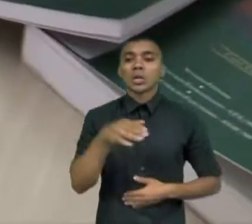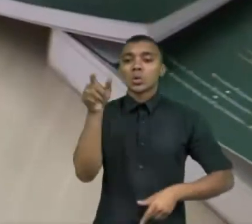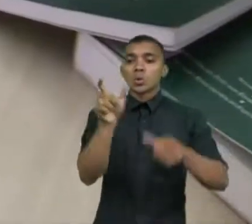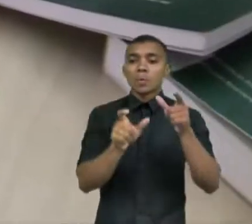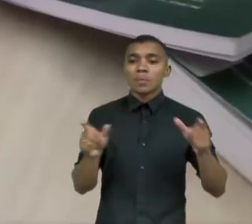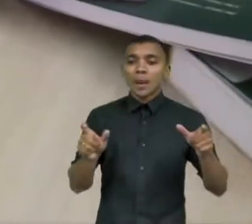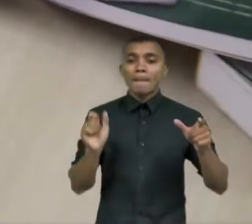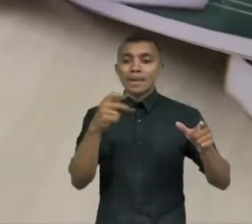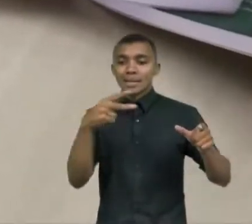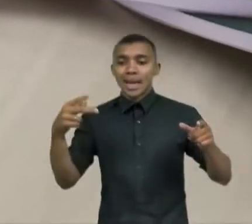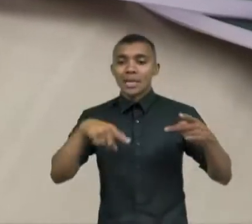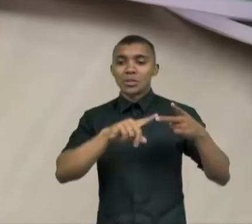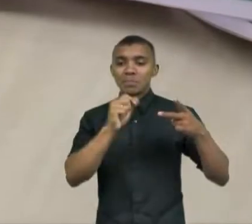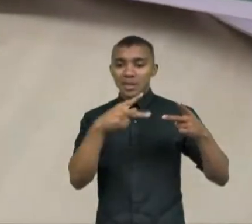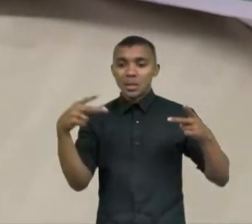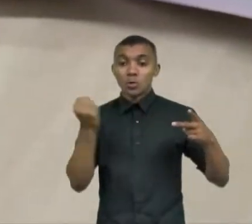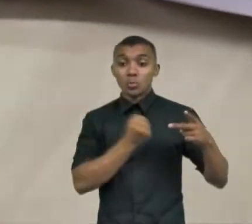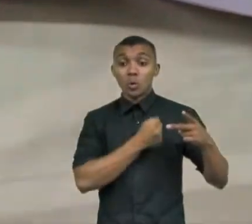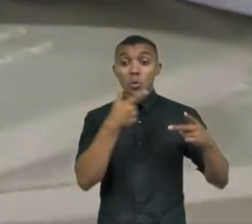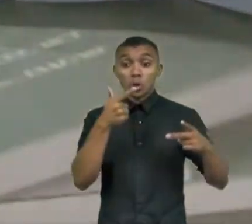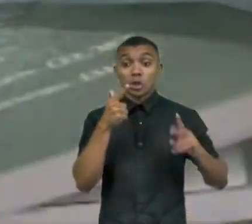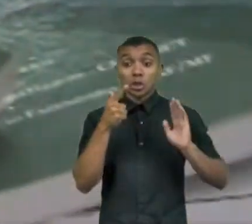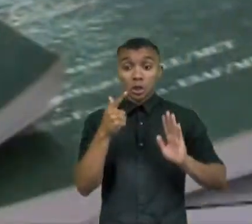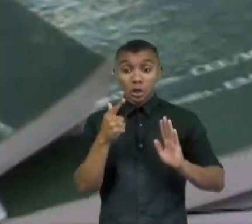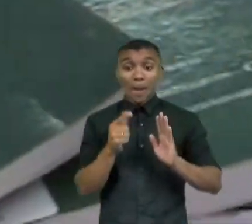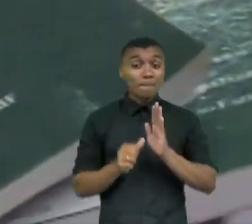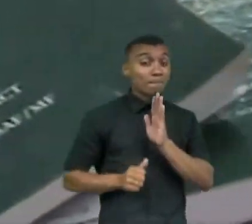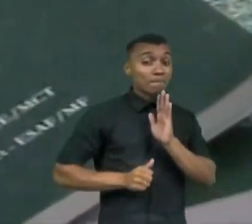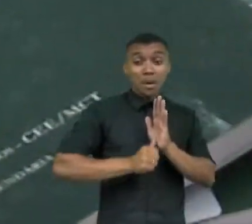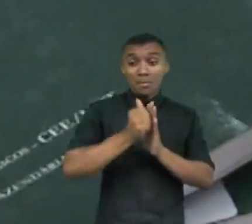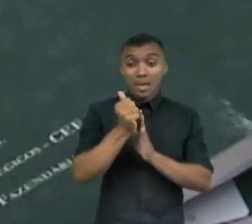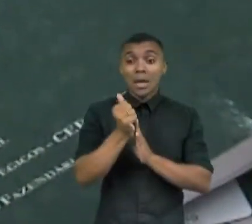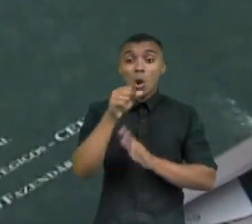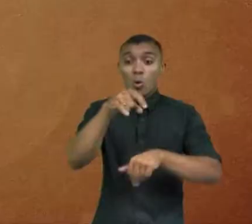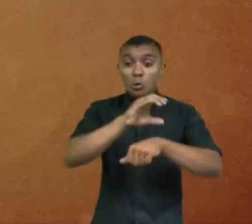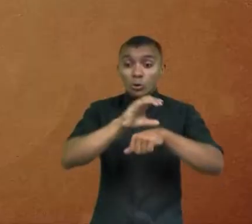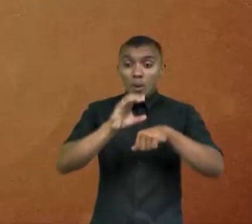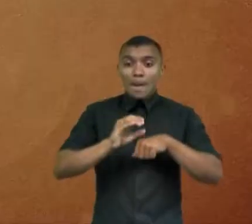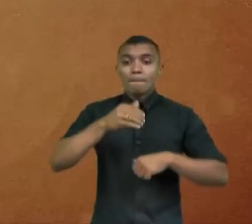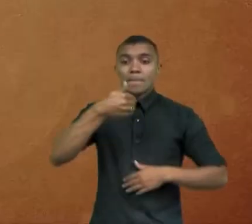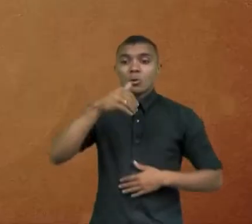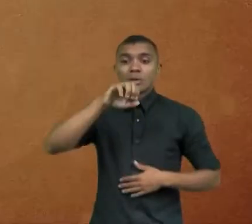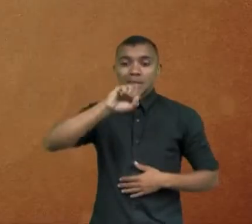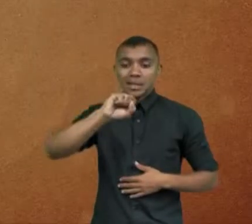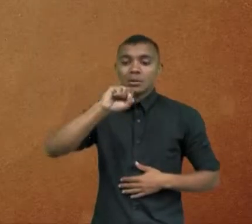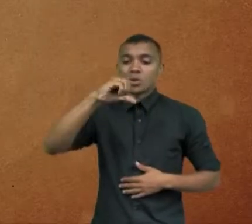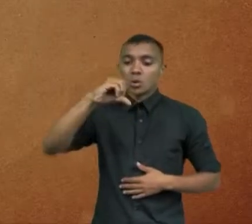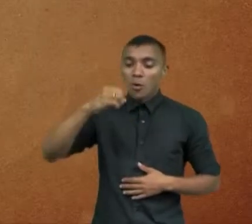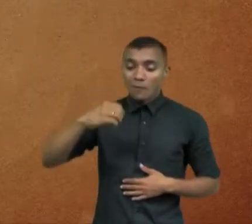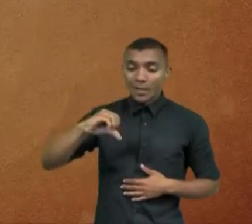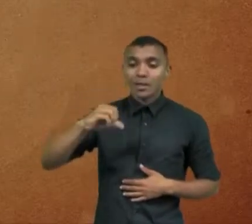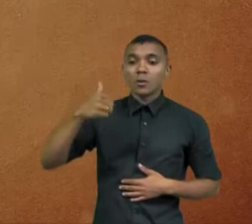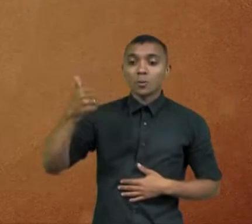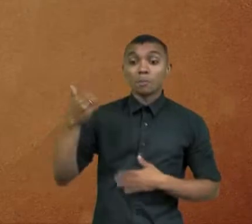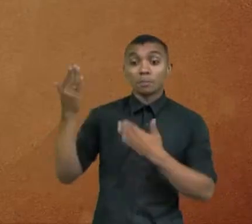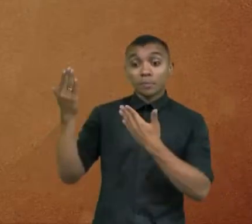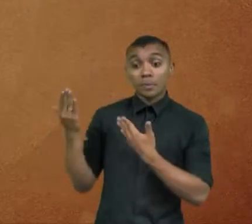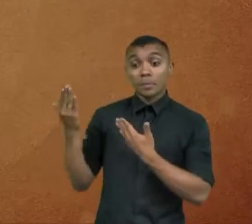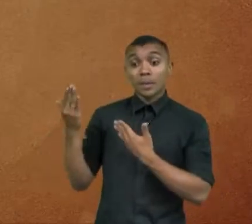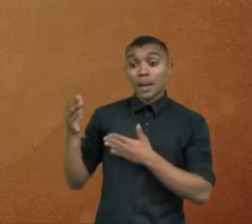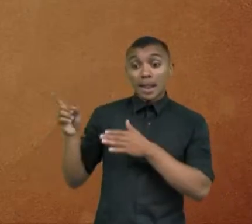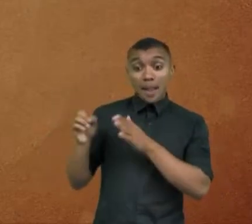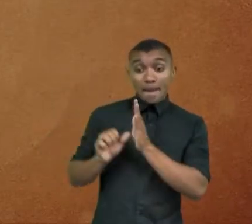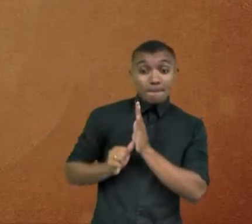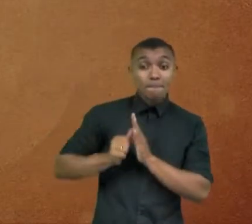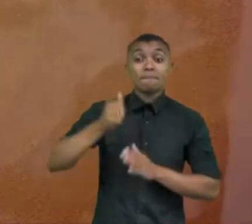pela primeira vez na Constituição Republicana de 1891. Prudente de Moraes foi o primeiro a ser